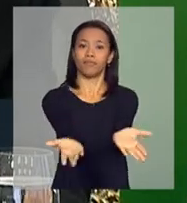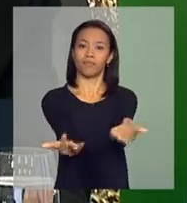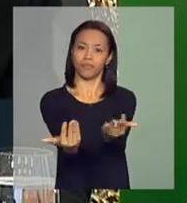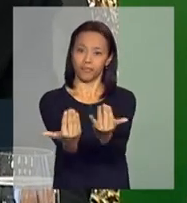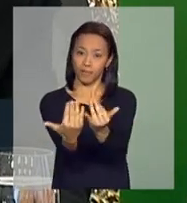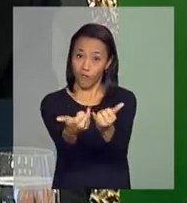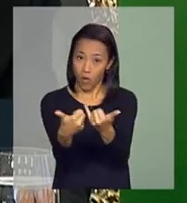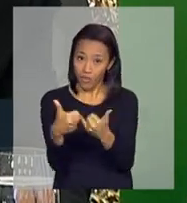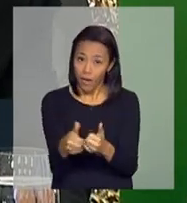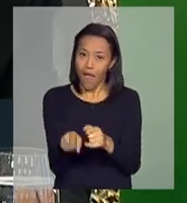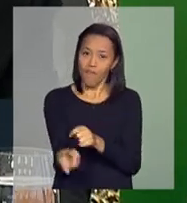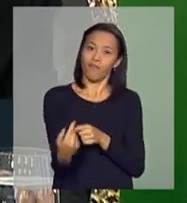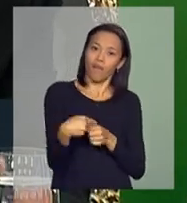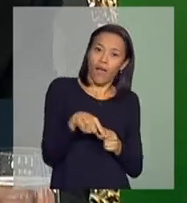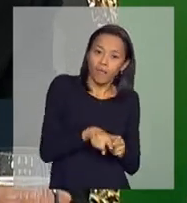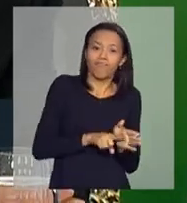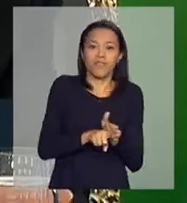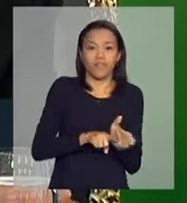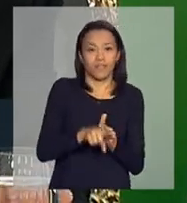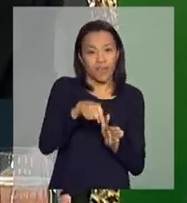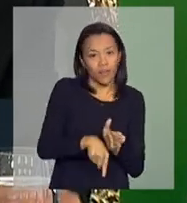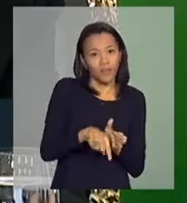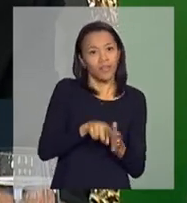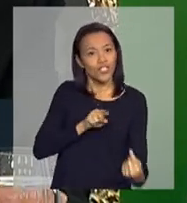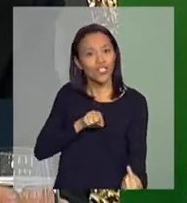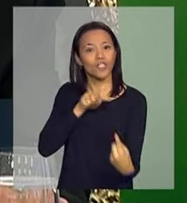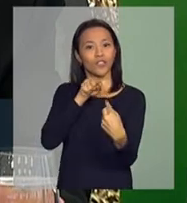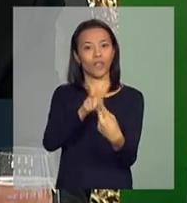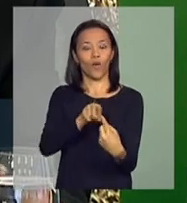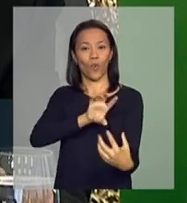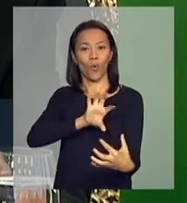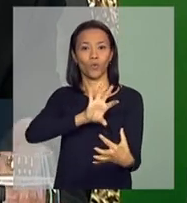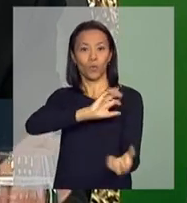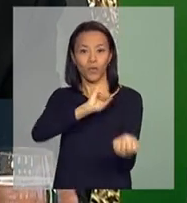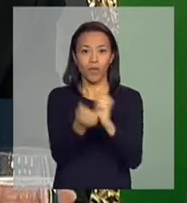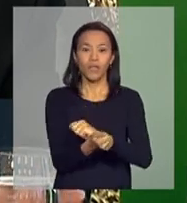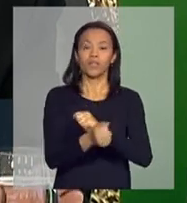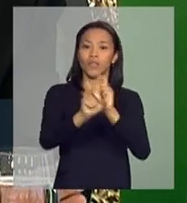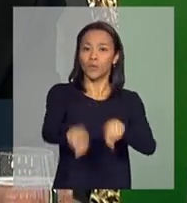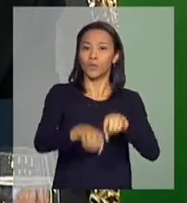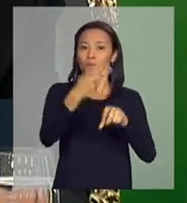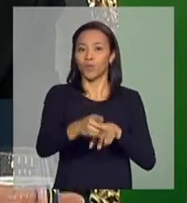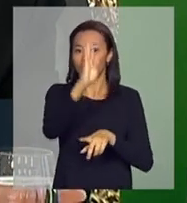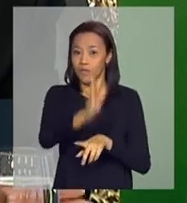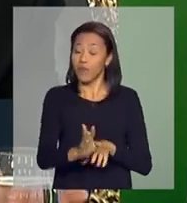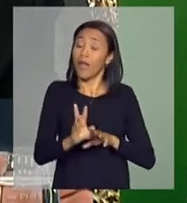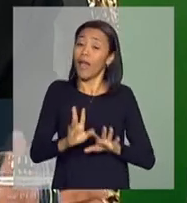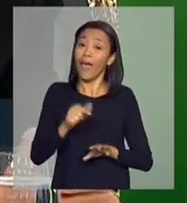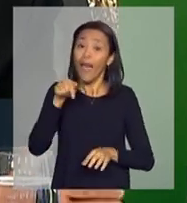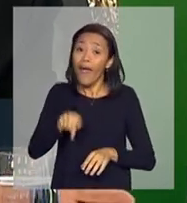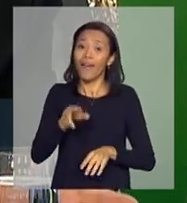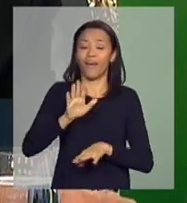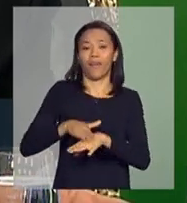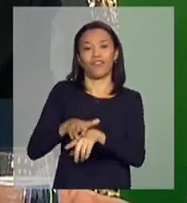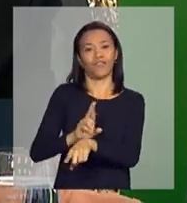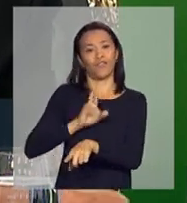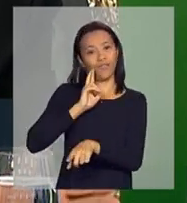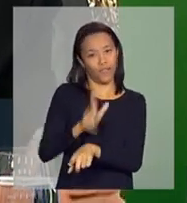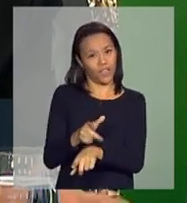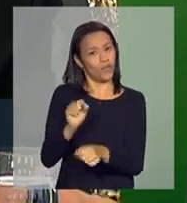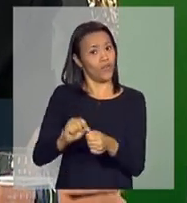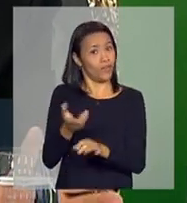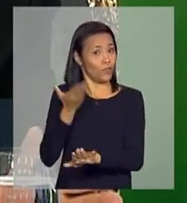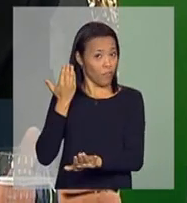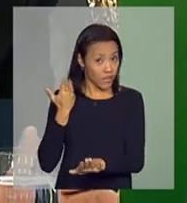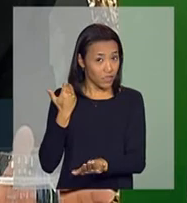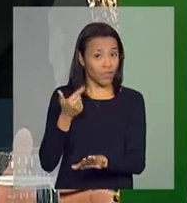acordo com a nossa agricultura brasileira. Então, eu acho que é fundamental. Ela é completamente diferente do que foi feito no